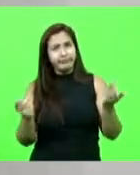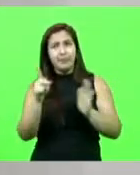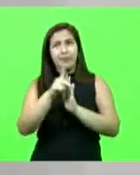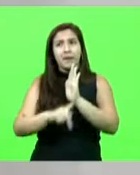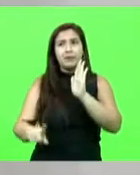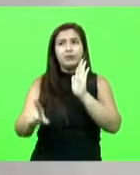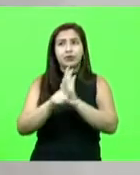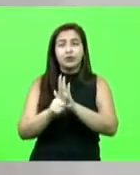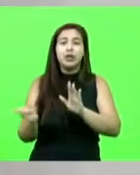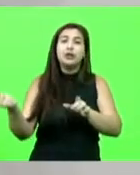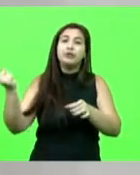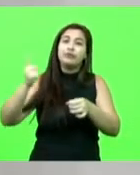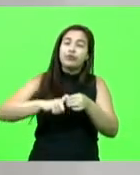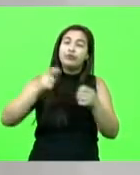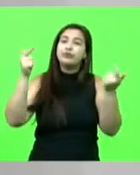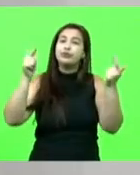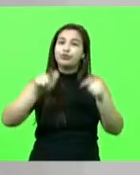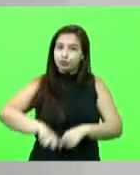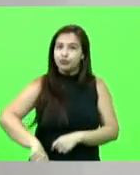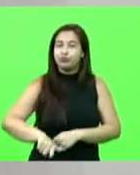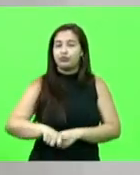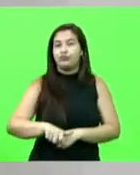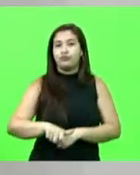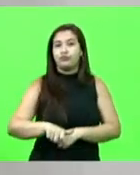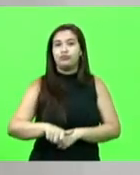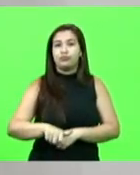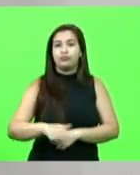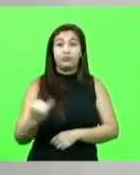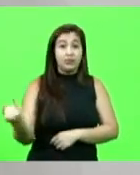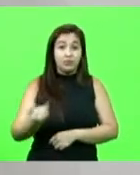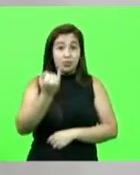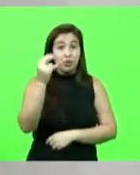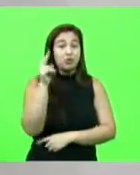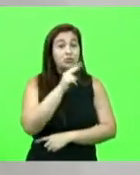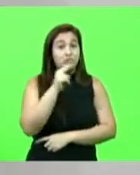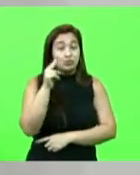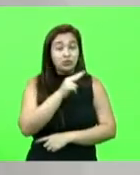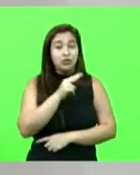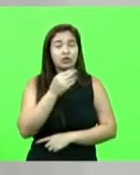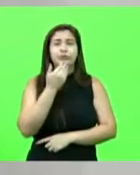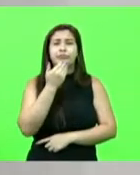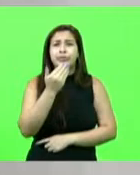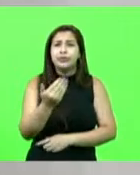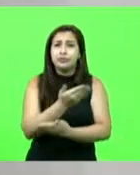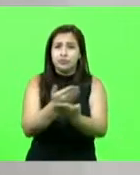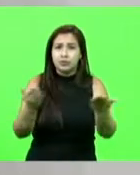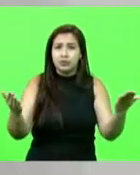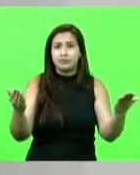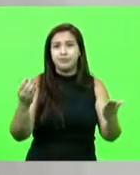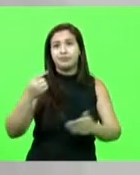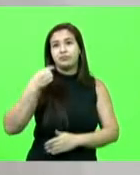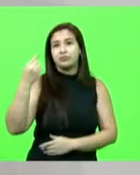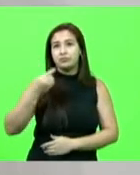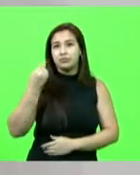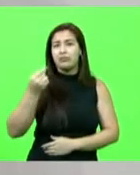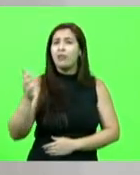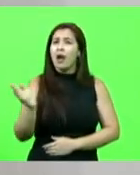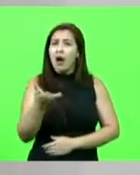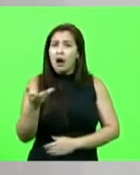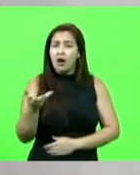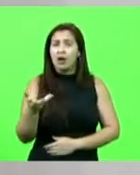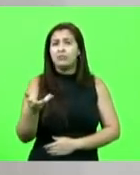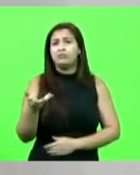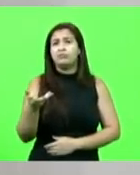volta a ser atual e eu venho pedir aos senhores deputados que acelerem, que